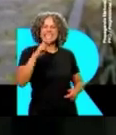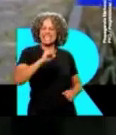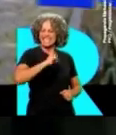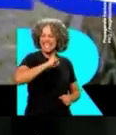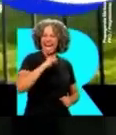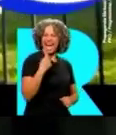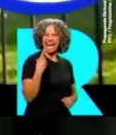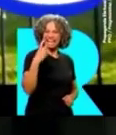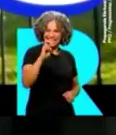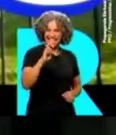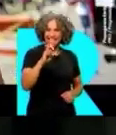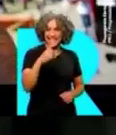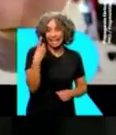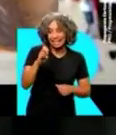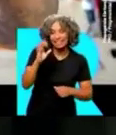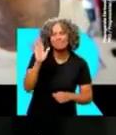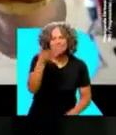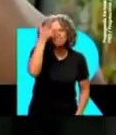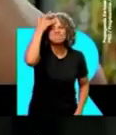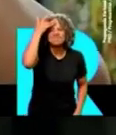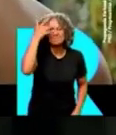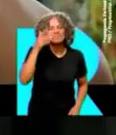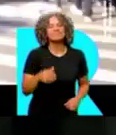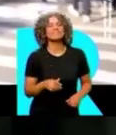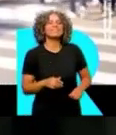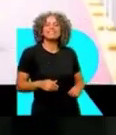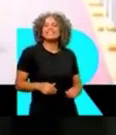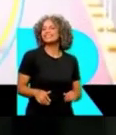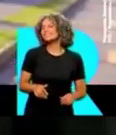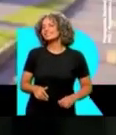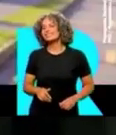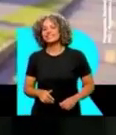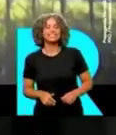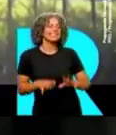É 15. 15. É 15. 15 na cabeça.